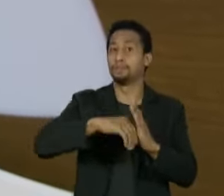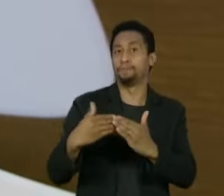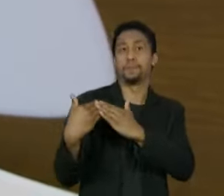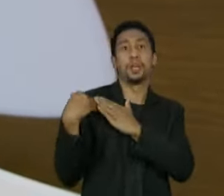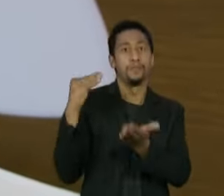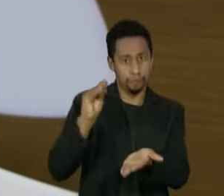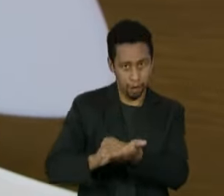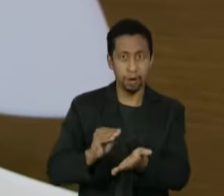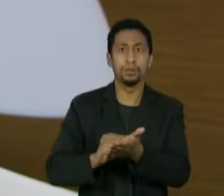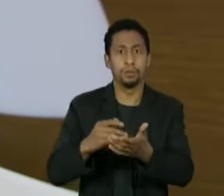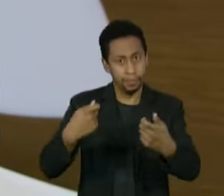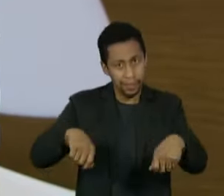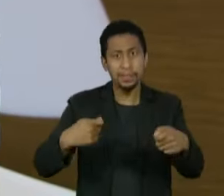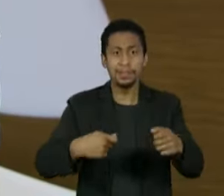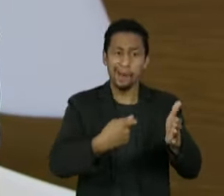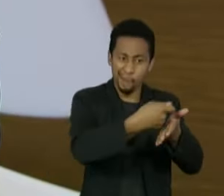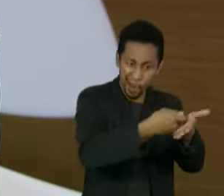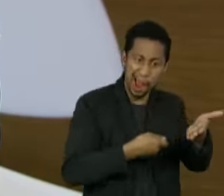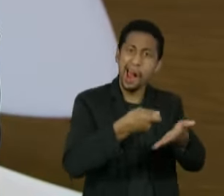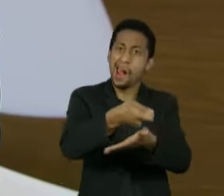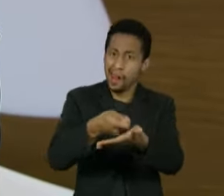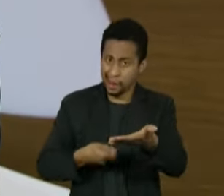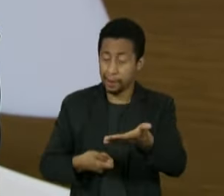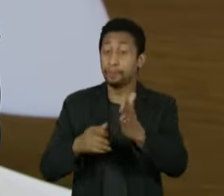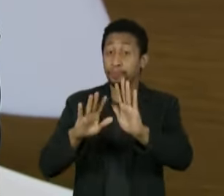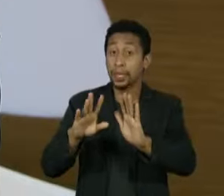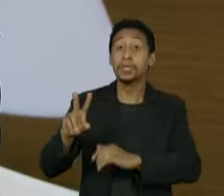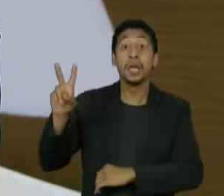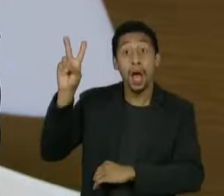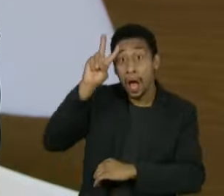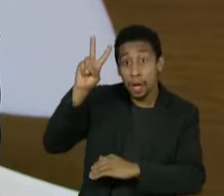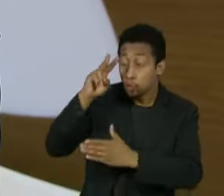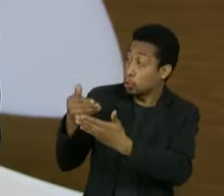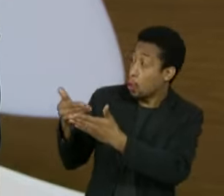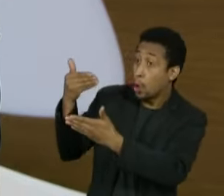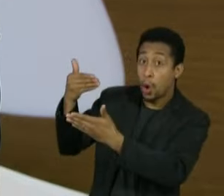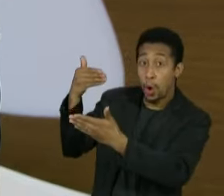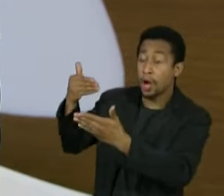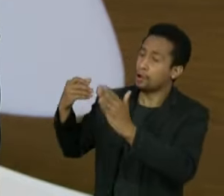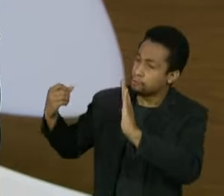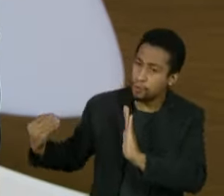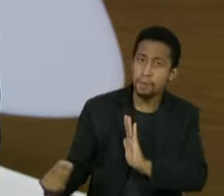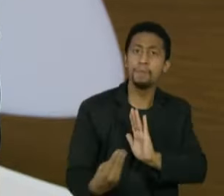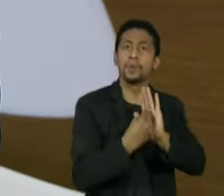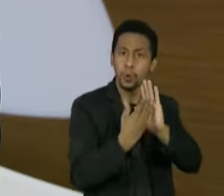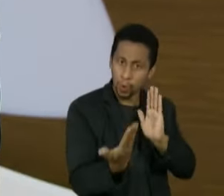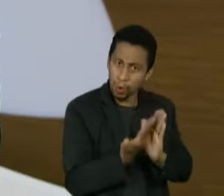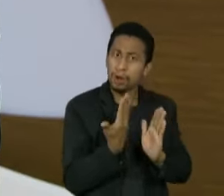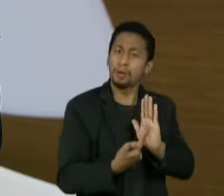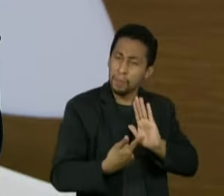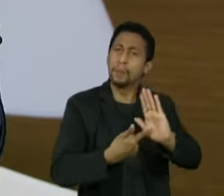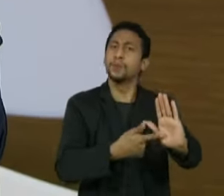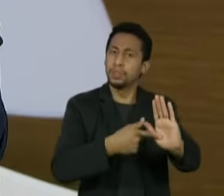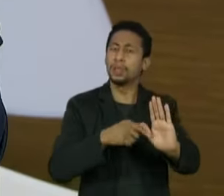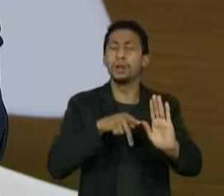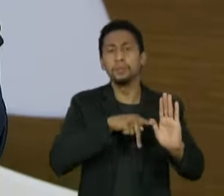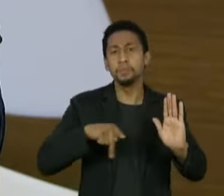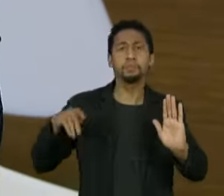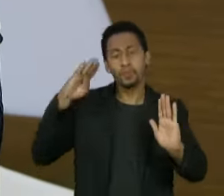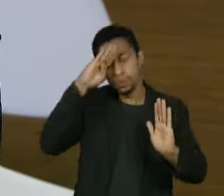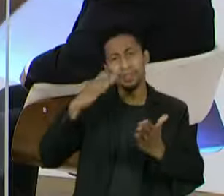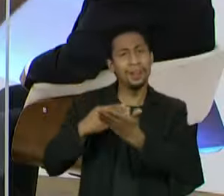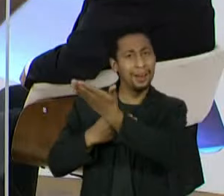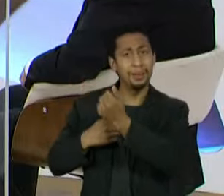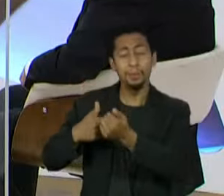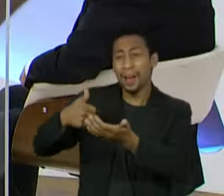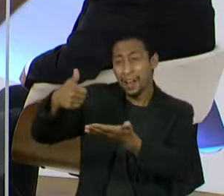acho que os historiadores e o tempo será implacável, deveria se analisar a personalidade